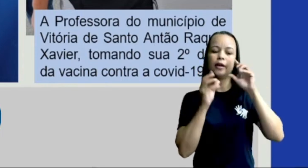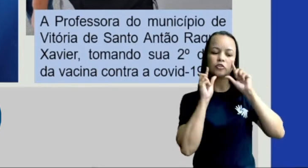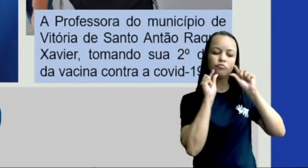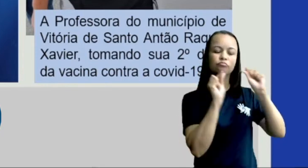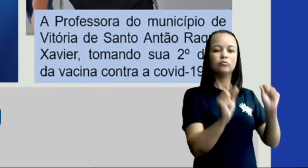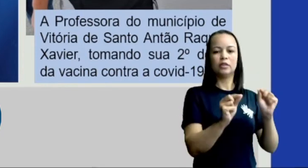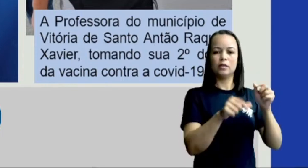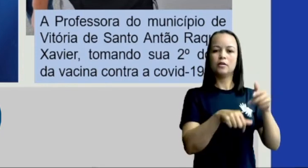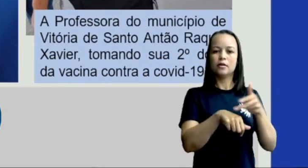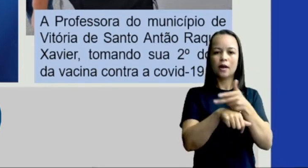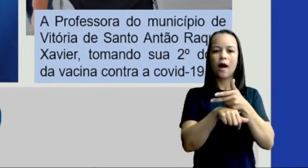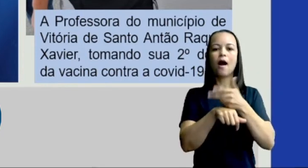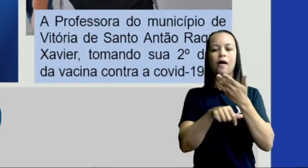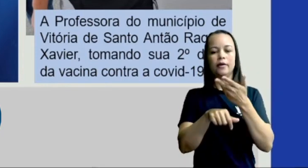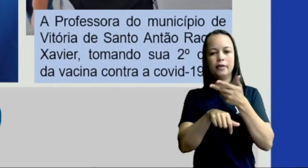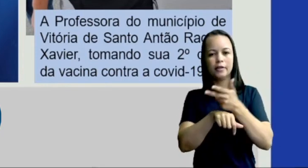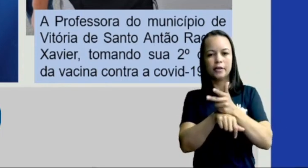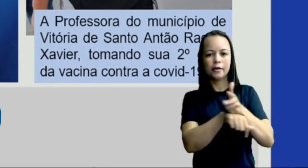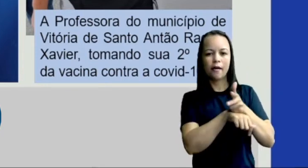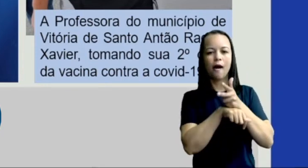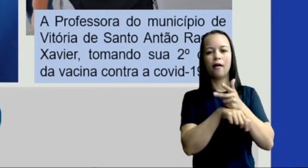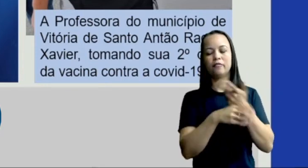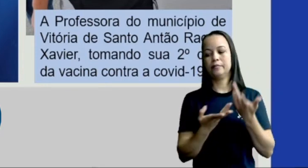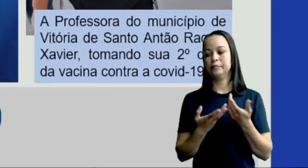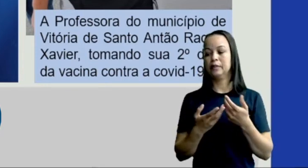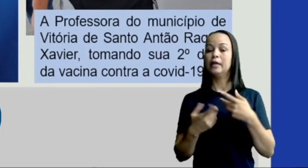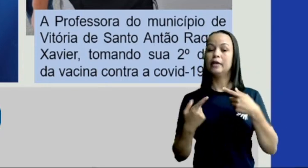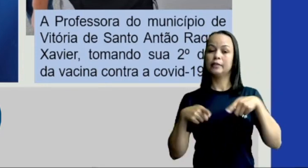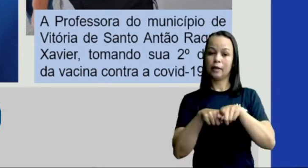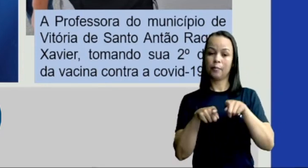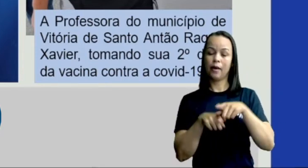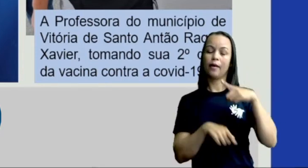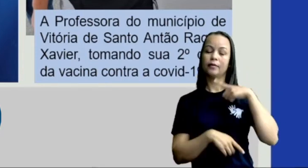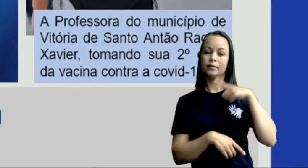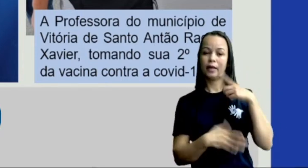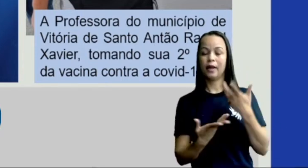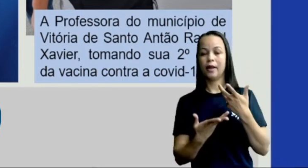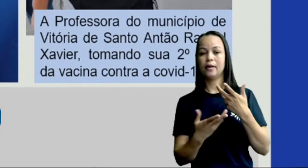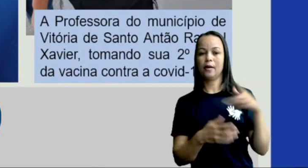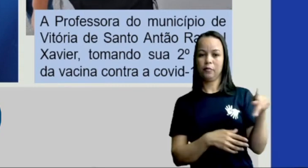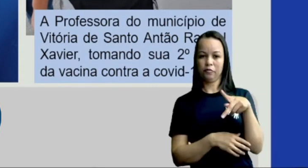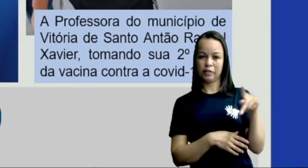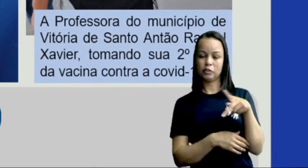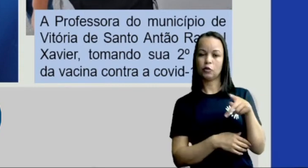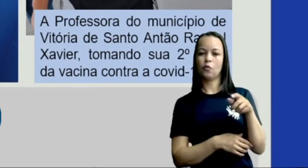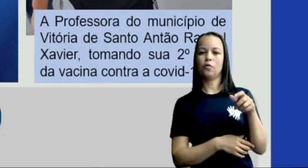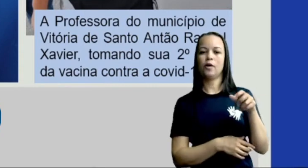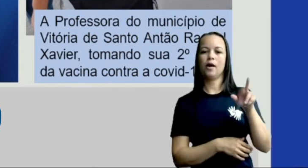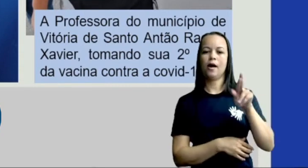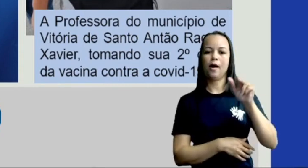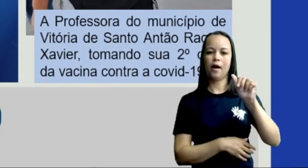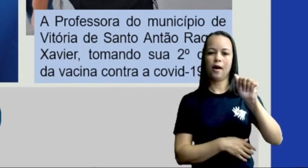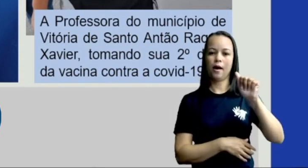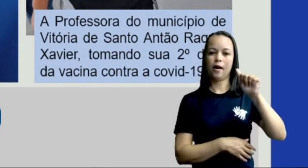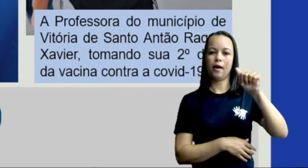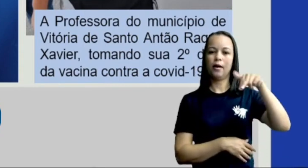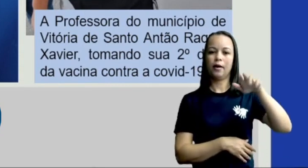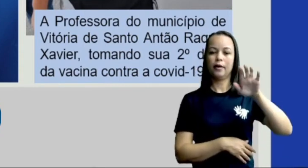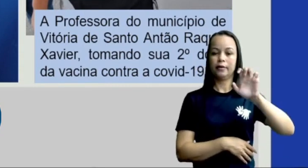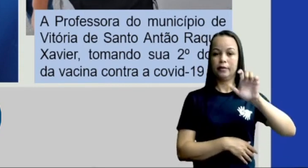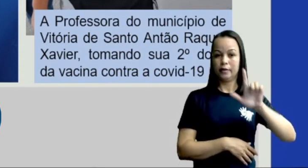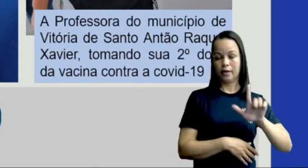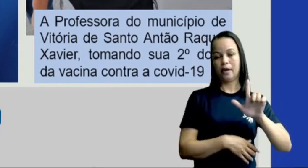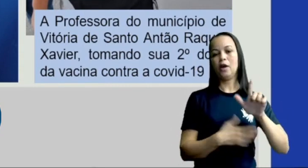que também grava a aula, que é daqui do município de Vitória de Santo Antão, Raquel Xavier, tomando sua segunda dose da